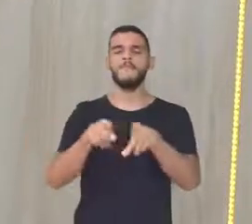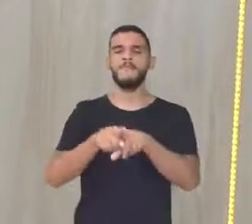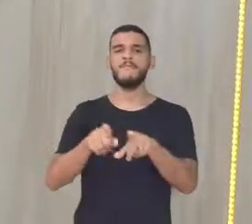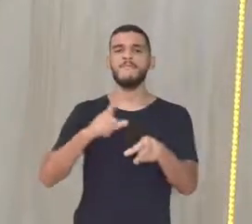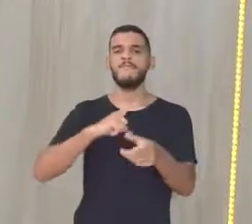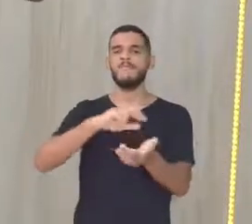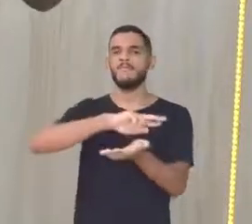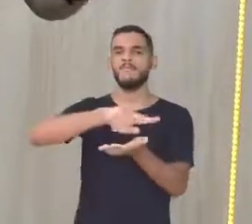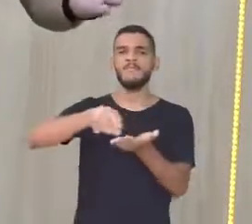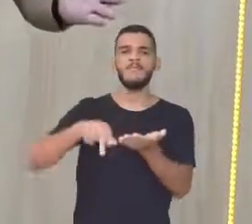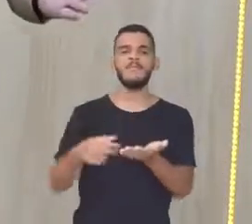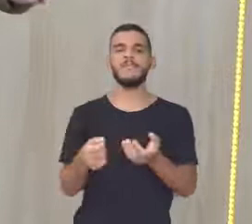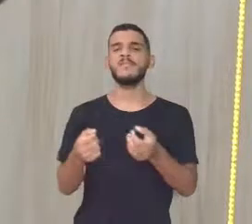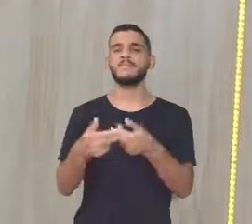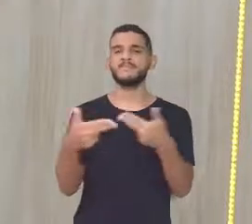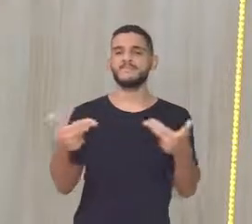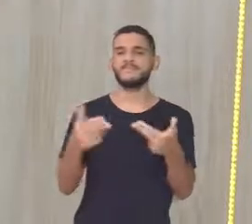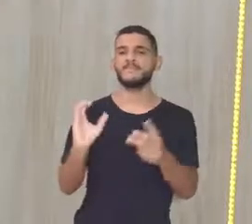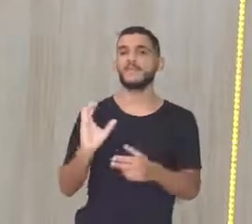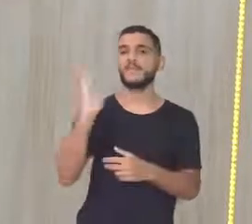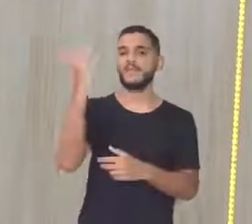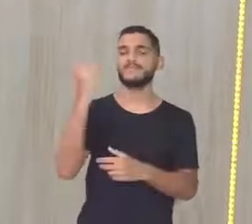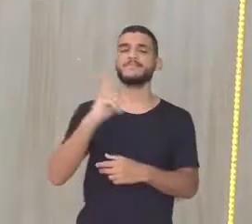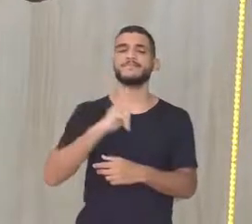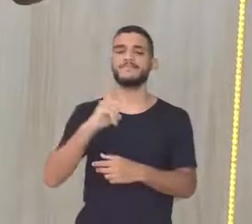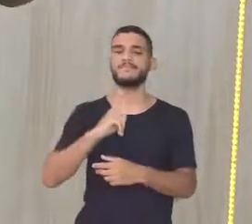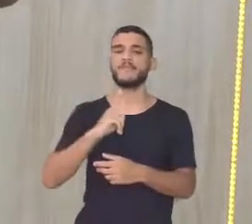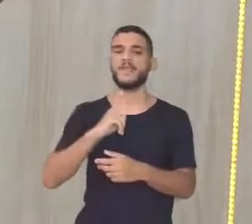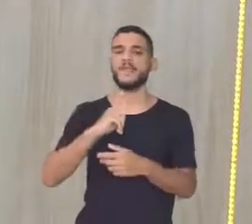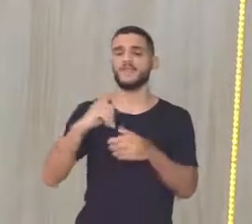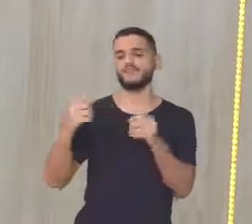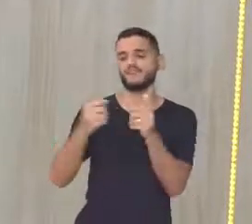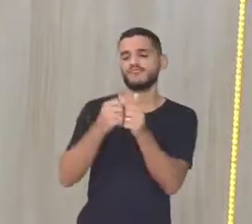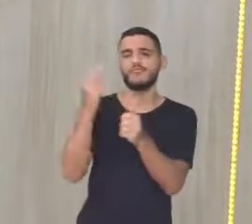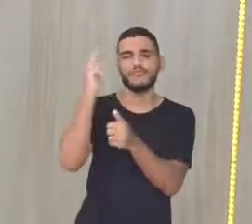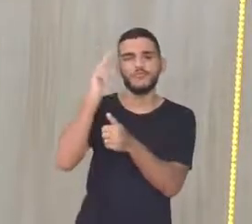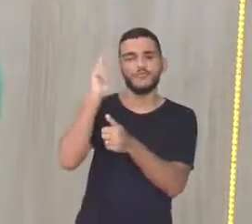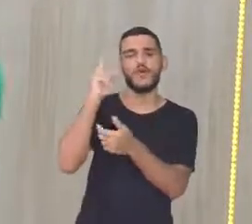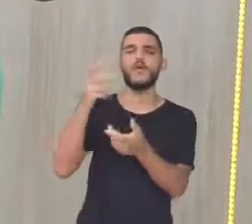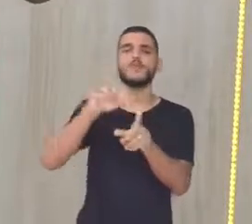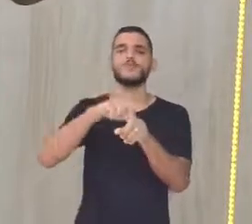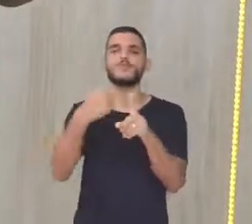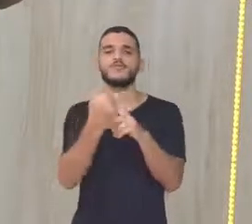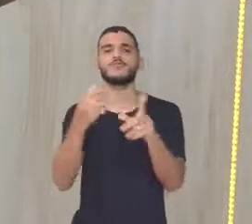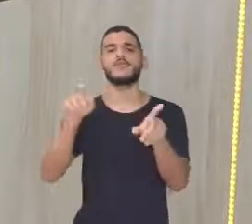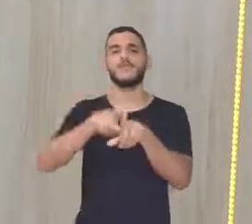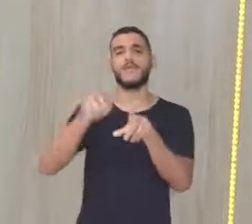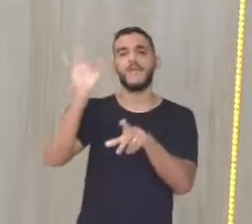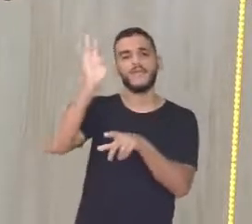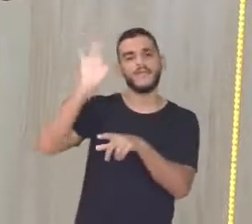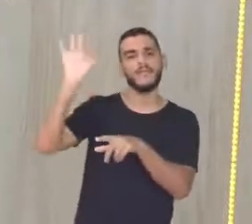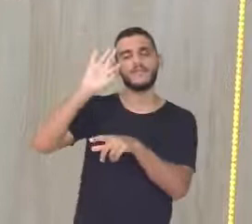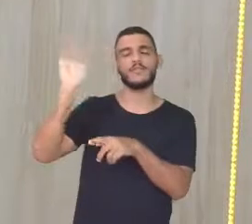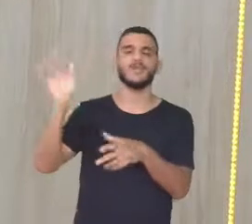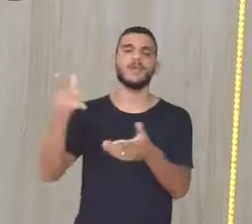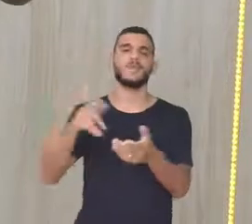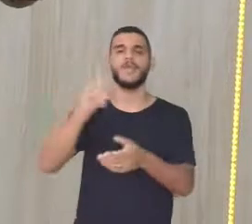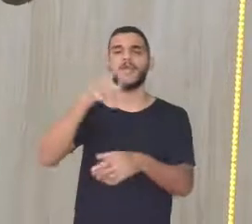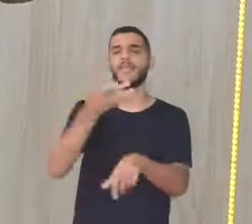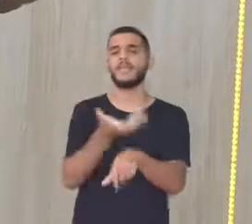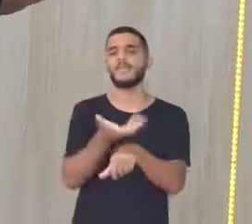situações que se assemelham um pouco, né Passeia junto com a história, com a sociologia, com a filosofia São disciplinas